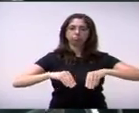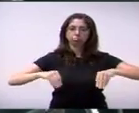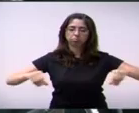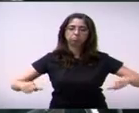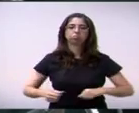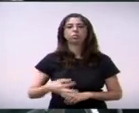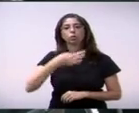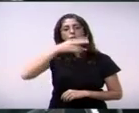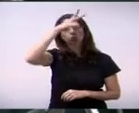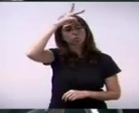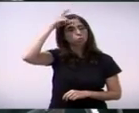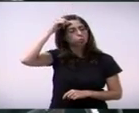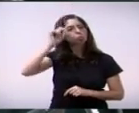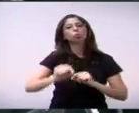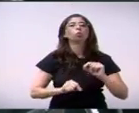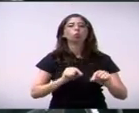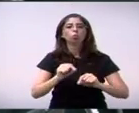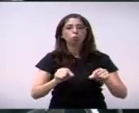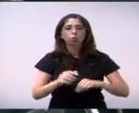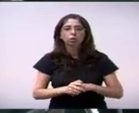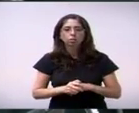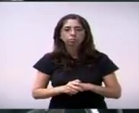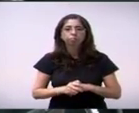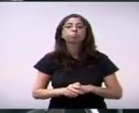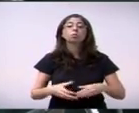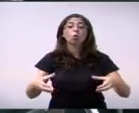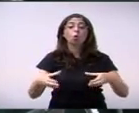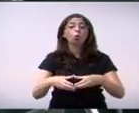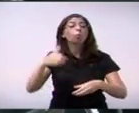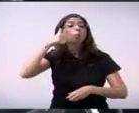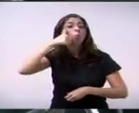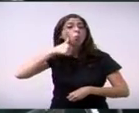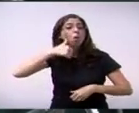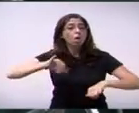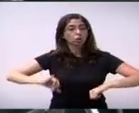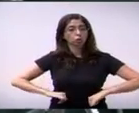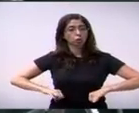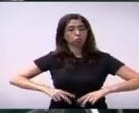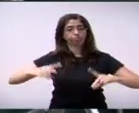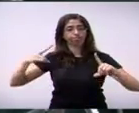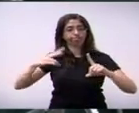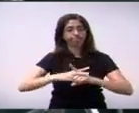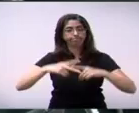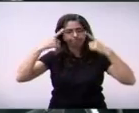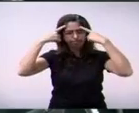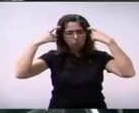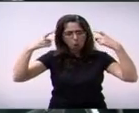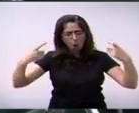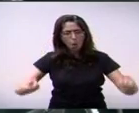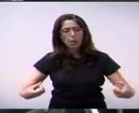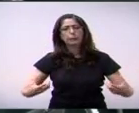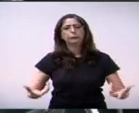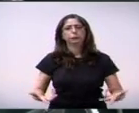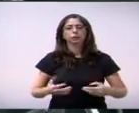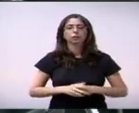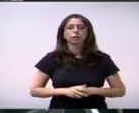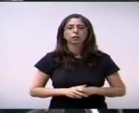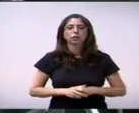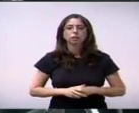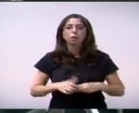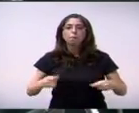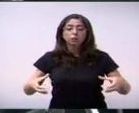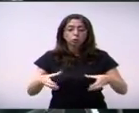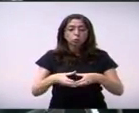propõe ao executivo a fiscalização da situação de beneficiadas por medidas